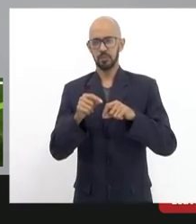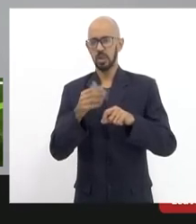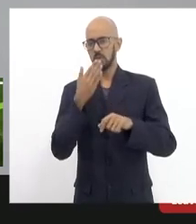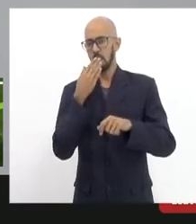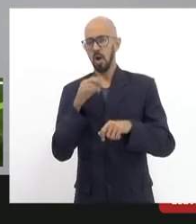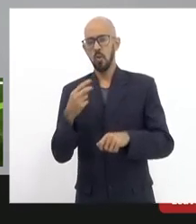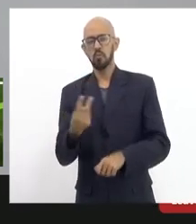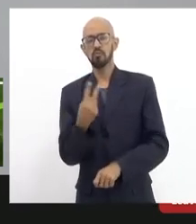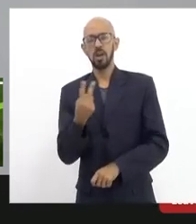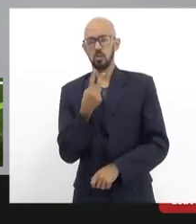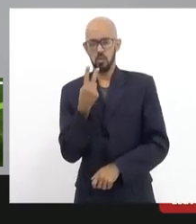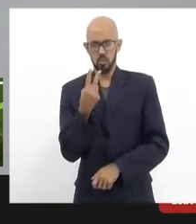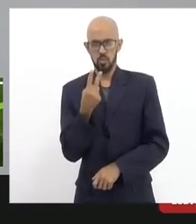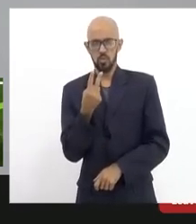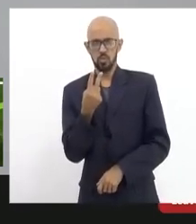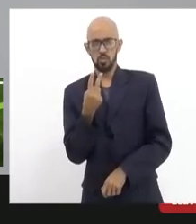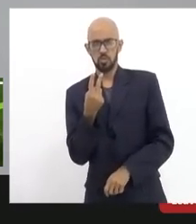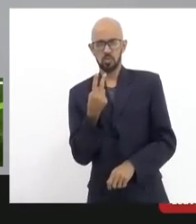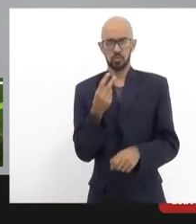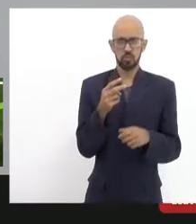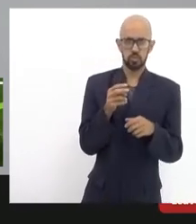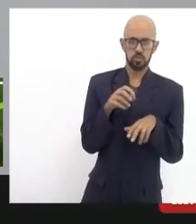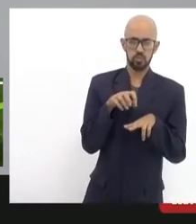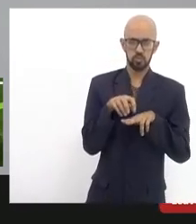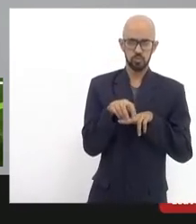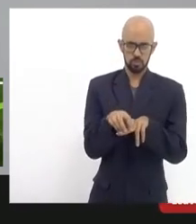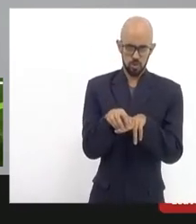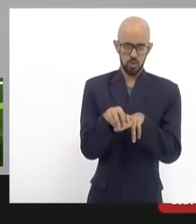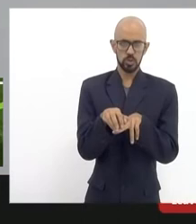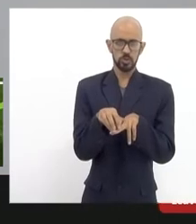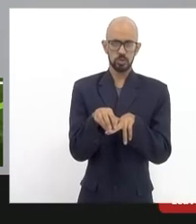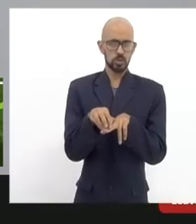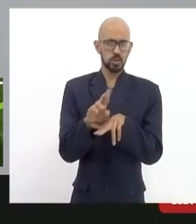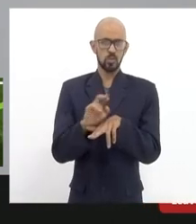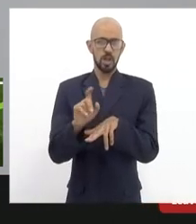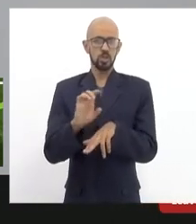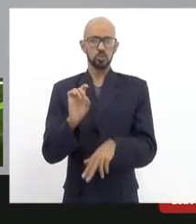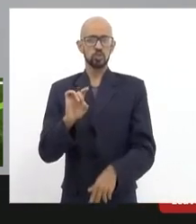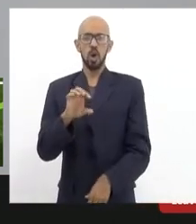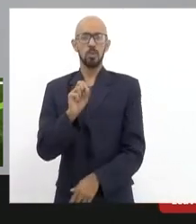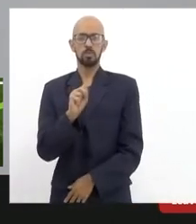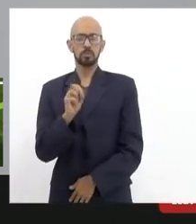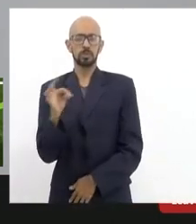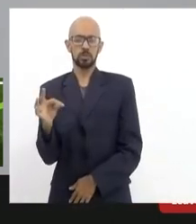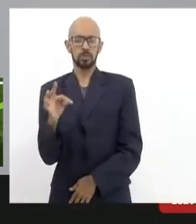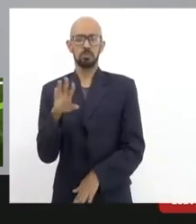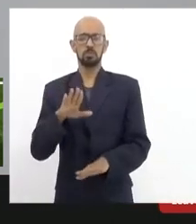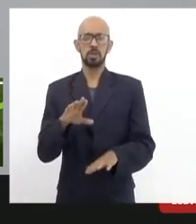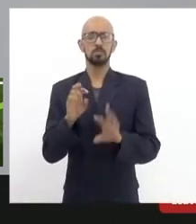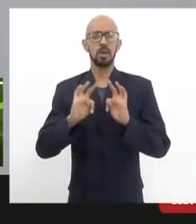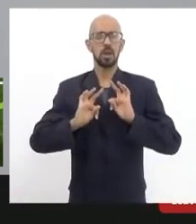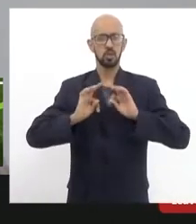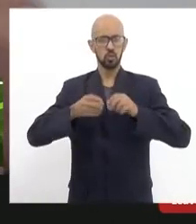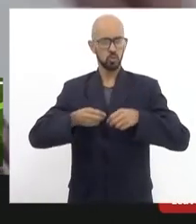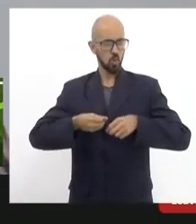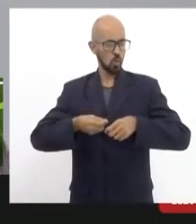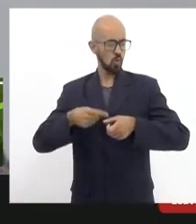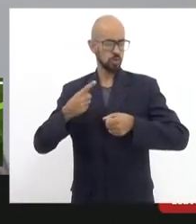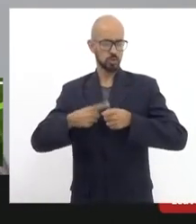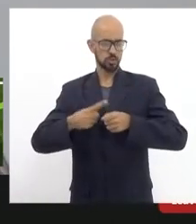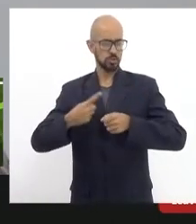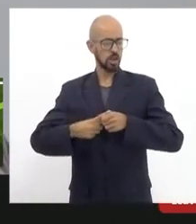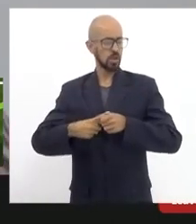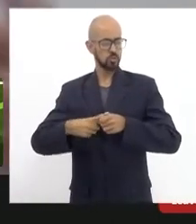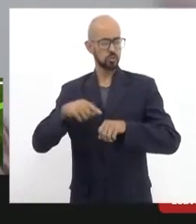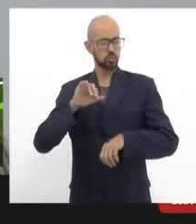simbólico do sistema de bondes não apenas para Santa Tereza mas para toda a cidade do Rio de Janeiro em que pese